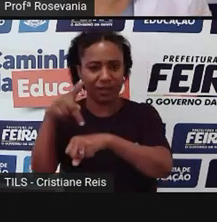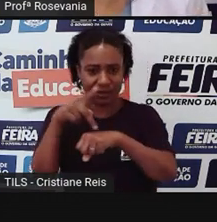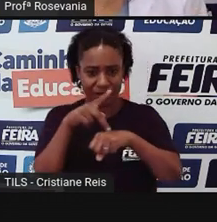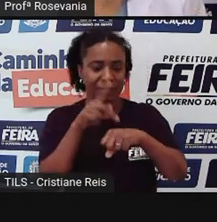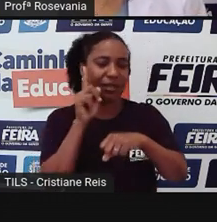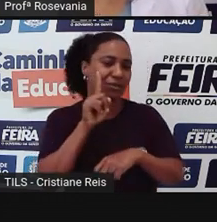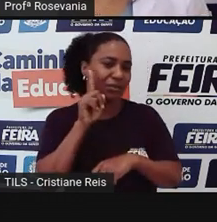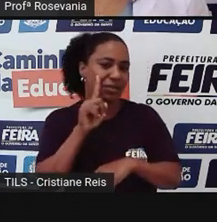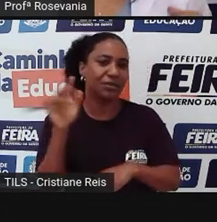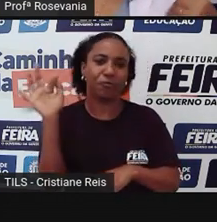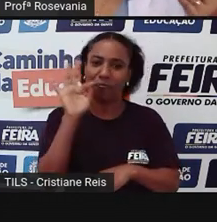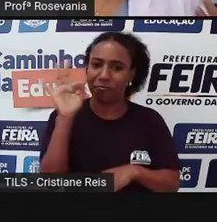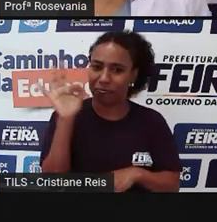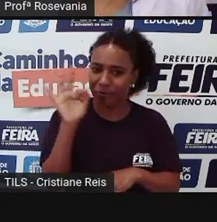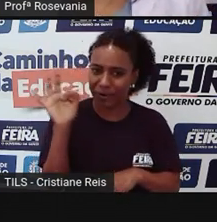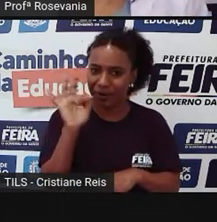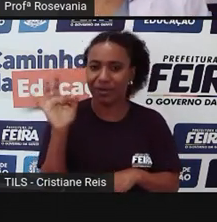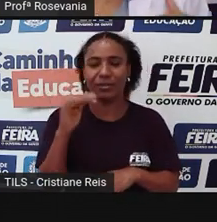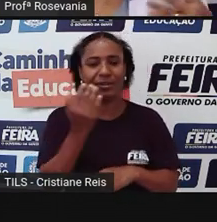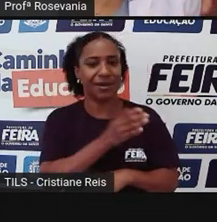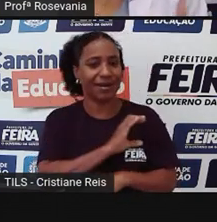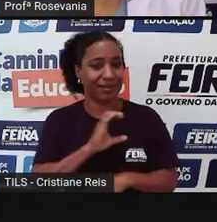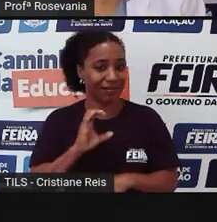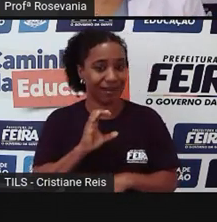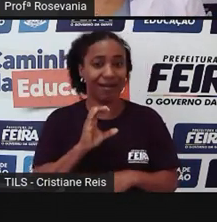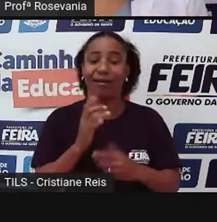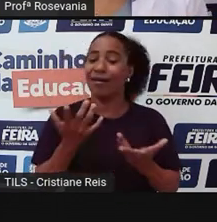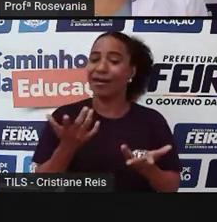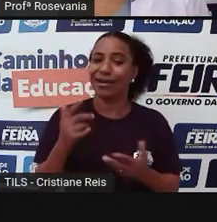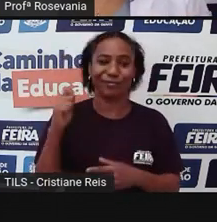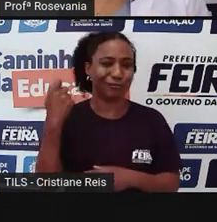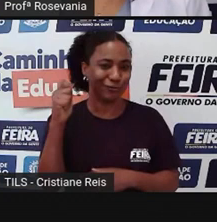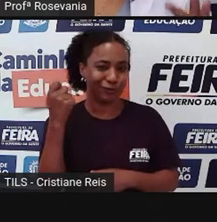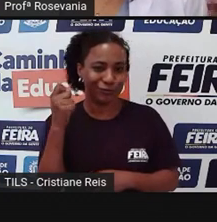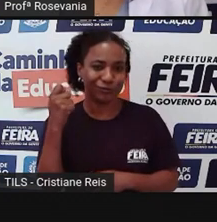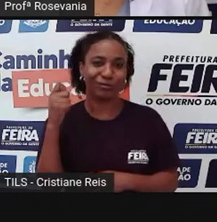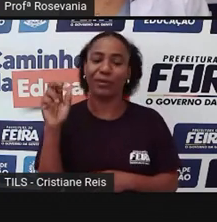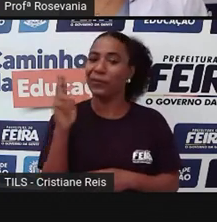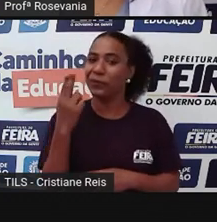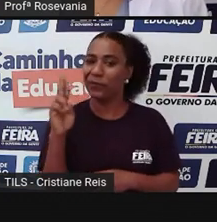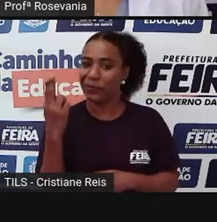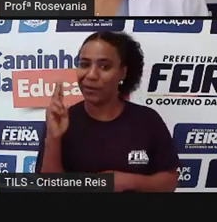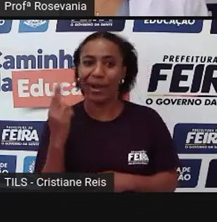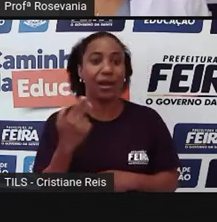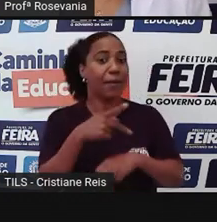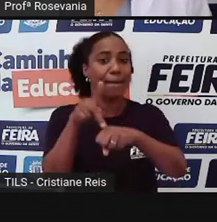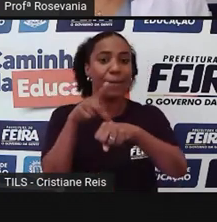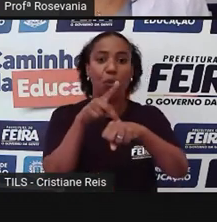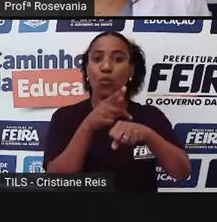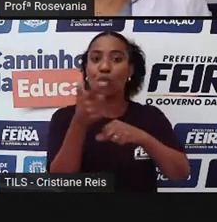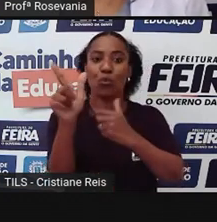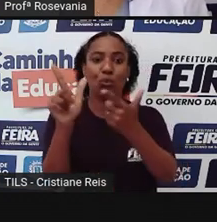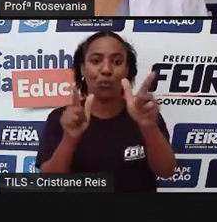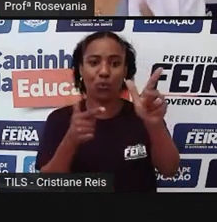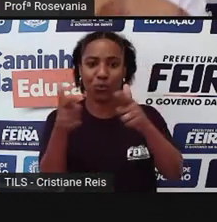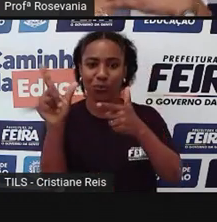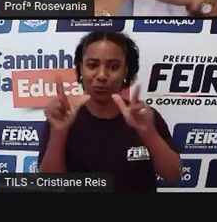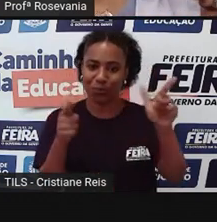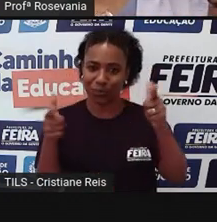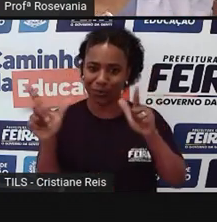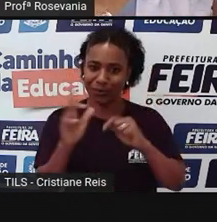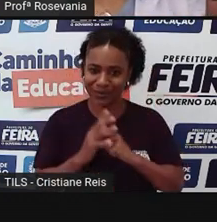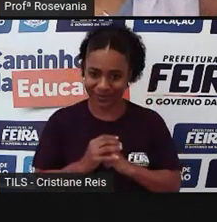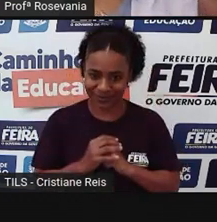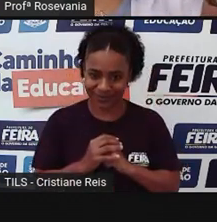poderia ser a França, o Canadá, a Argentina, né, Uruguai, qualquer outro país. Uma cidade, que também